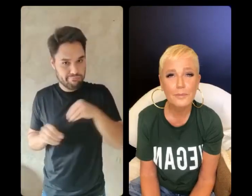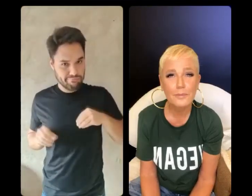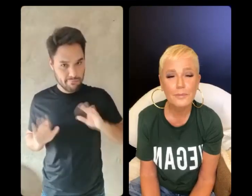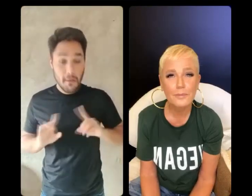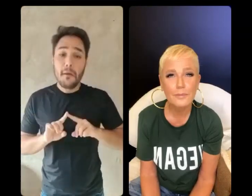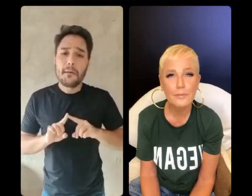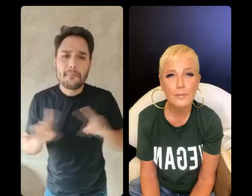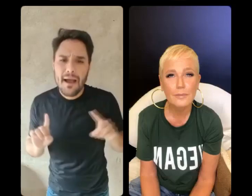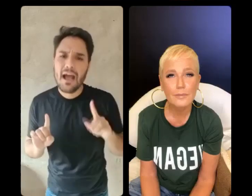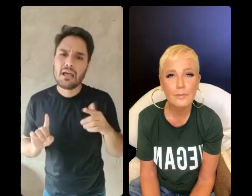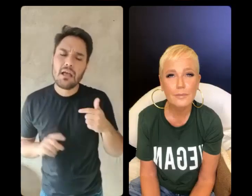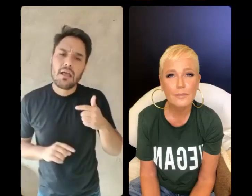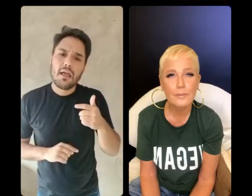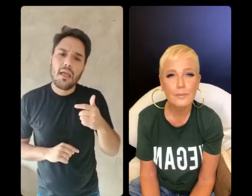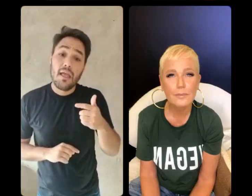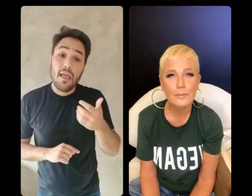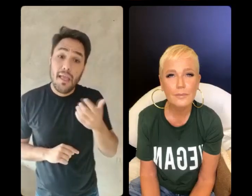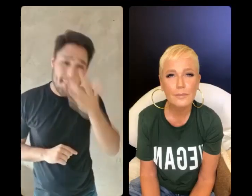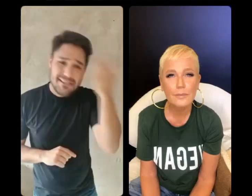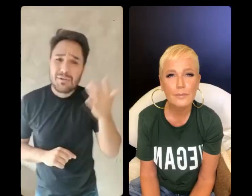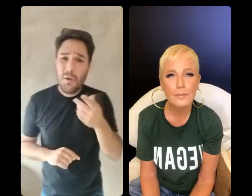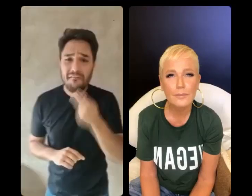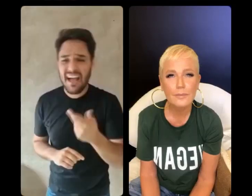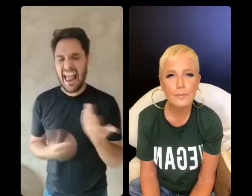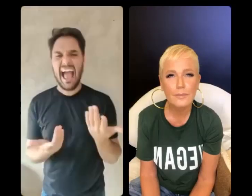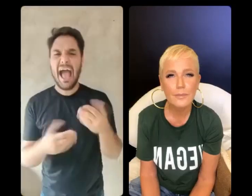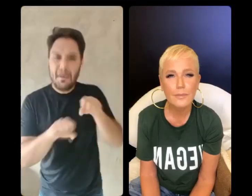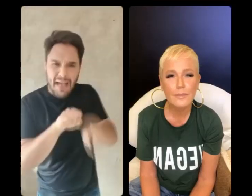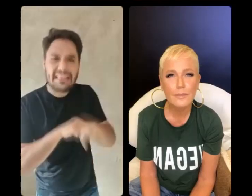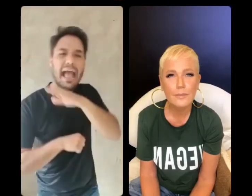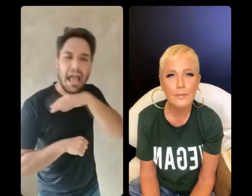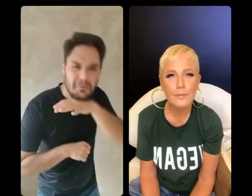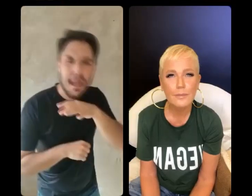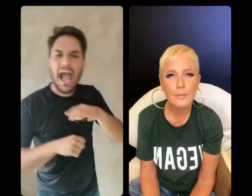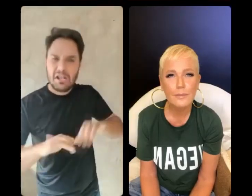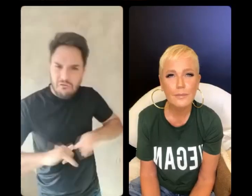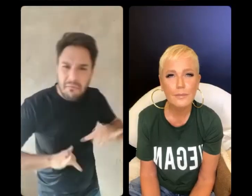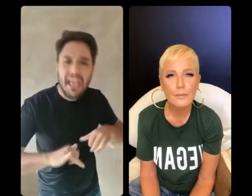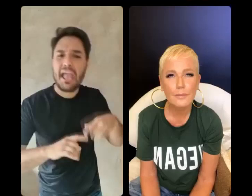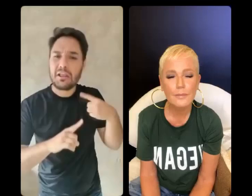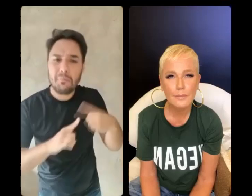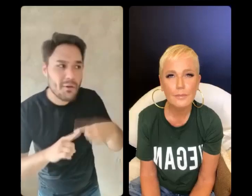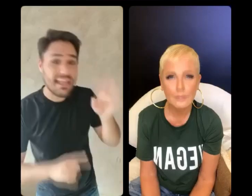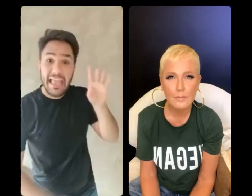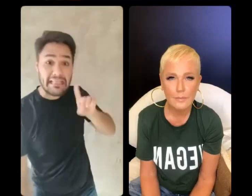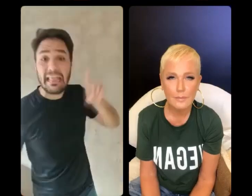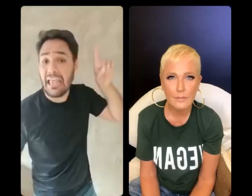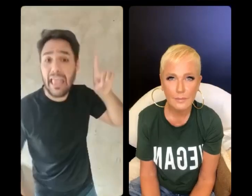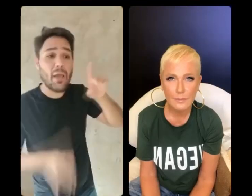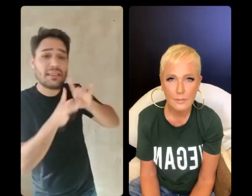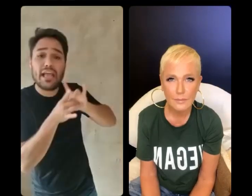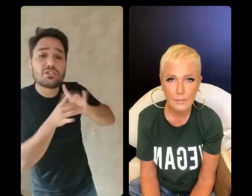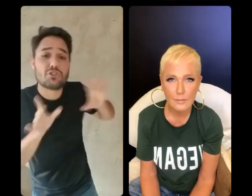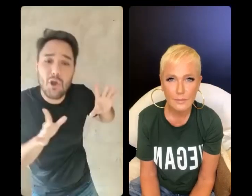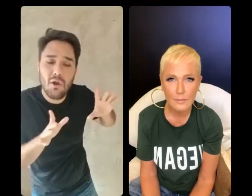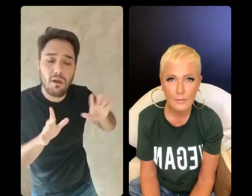legitimar esse sofrimento e a crueldade com os animais através da religião. Poxa, se a